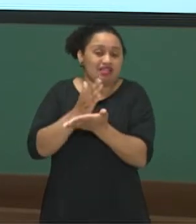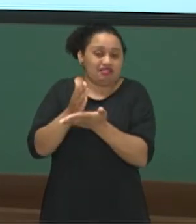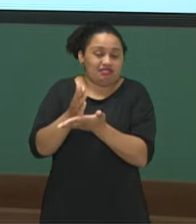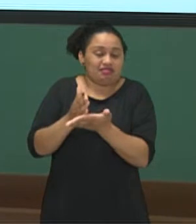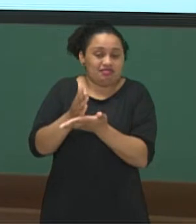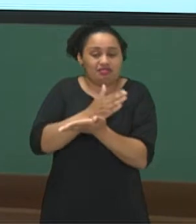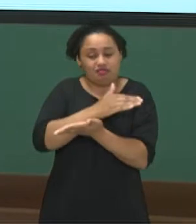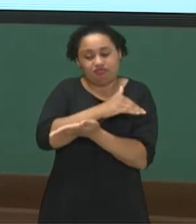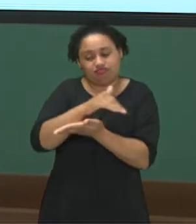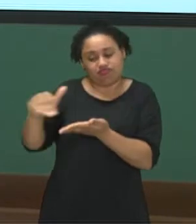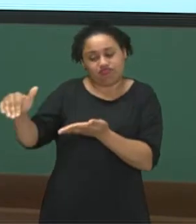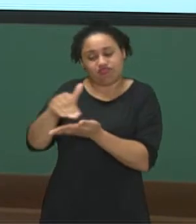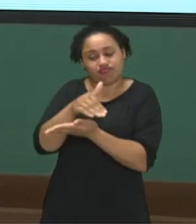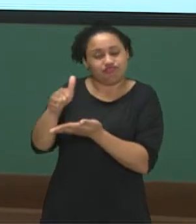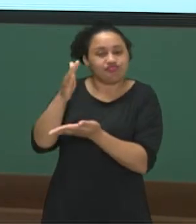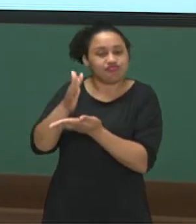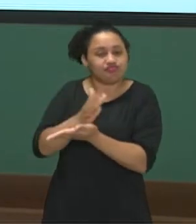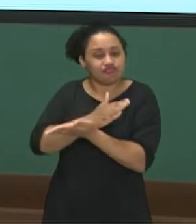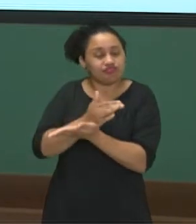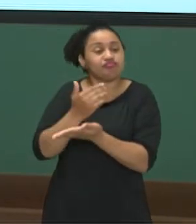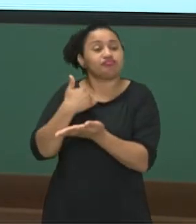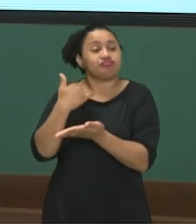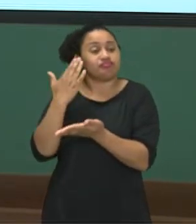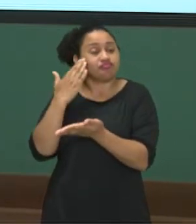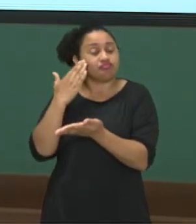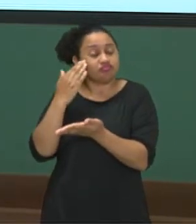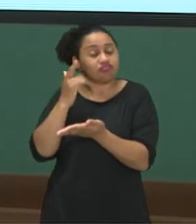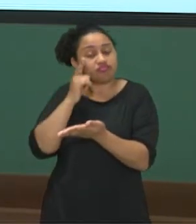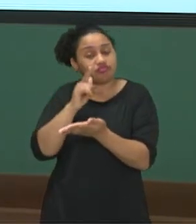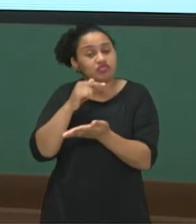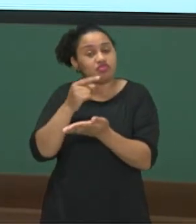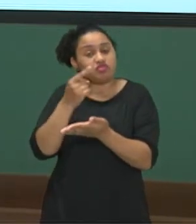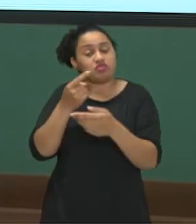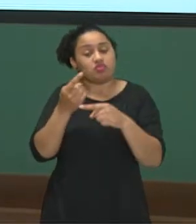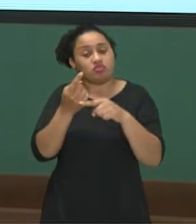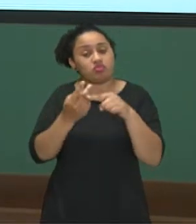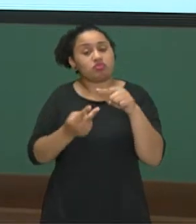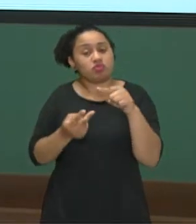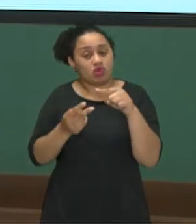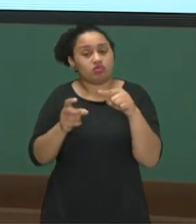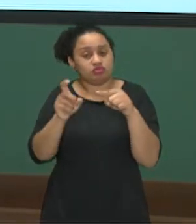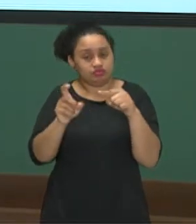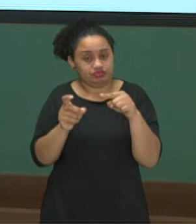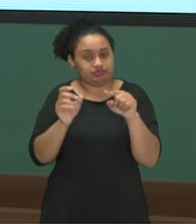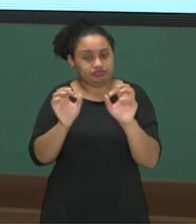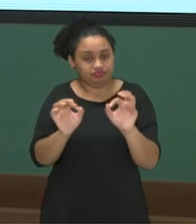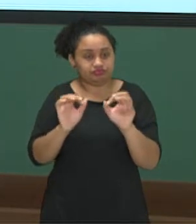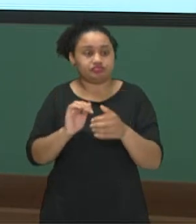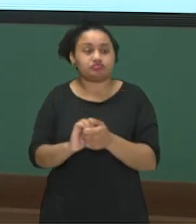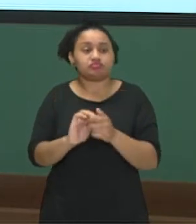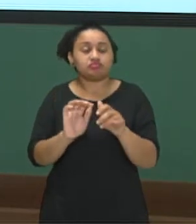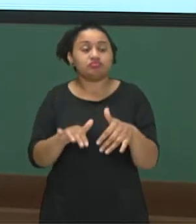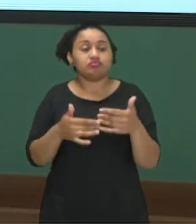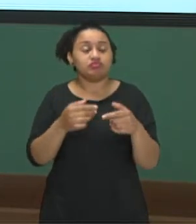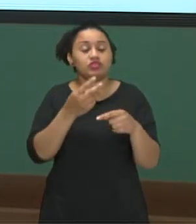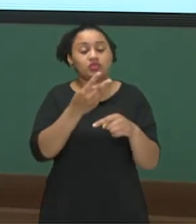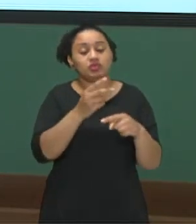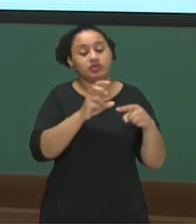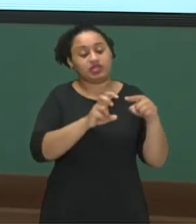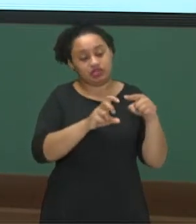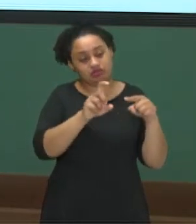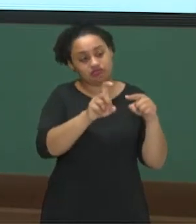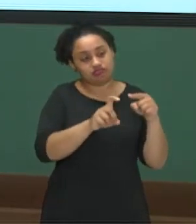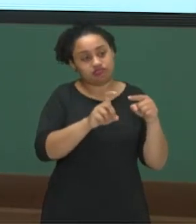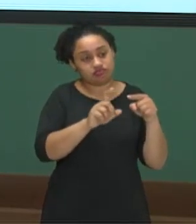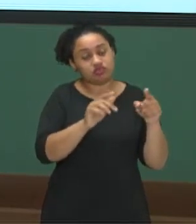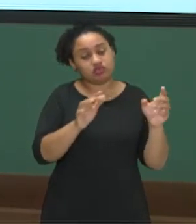da distância ali, né? Do comprimento dessa avenida, certo? Dois quintos